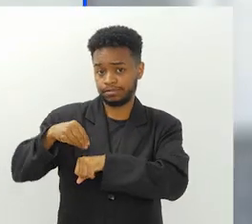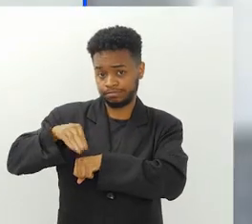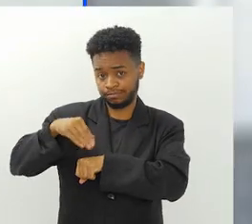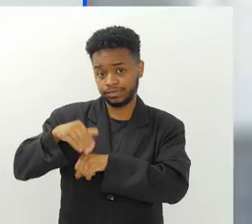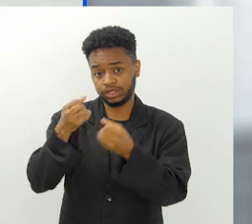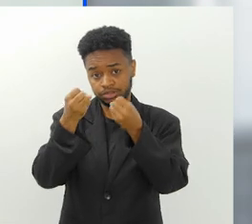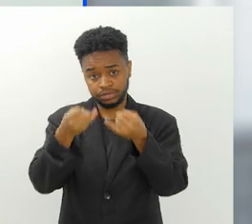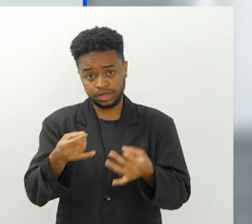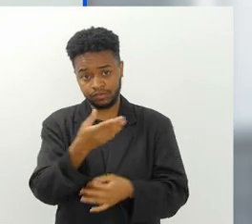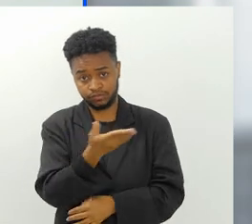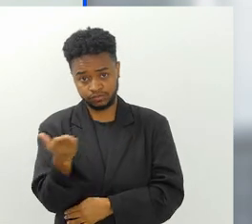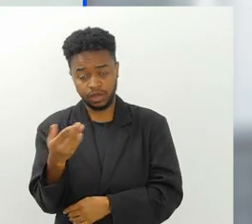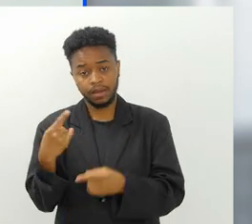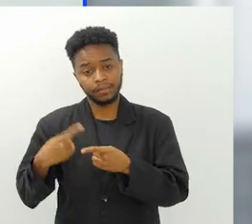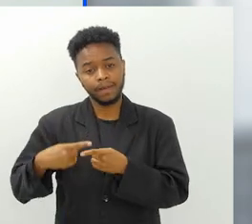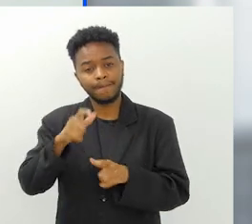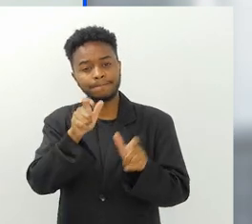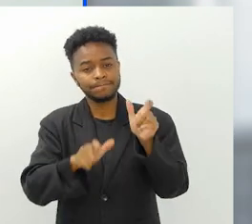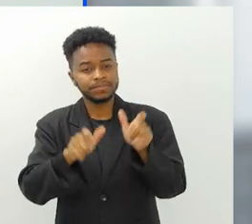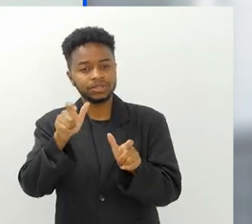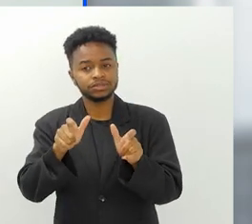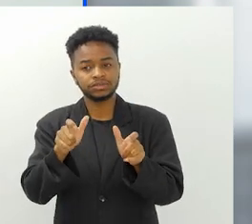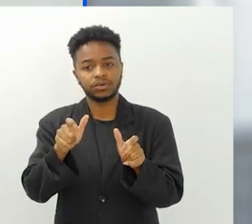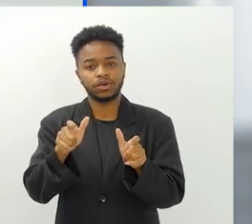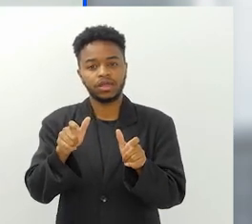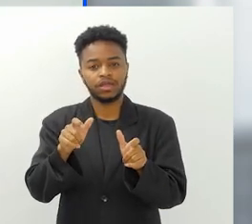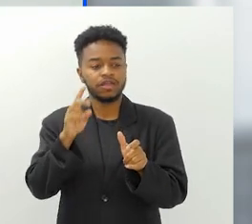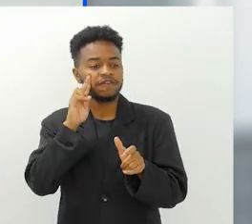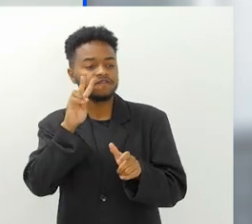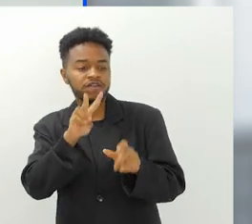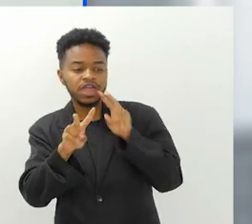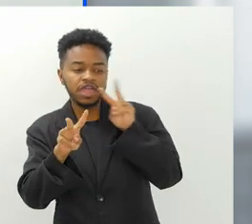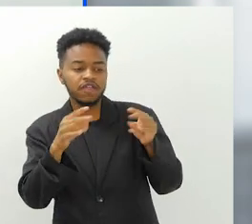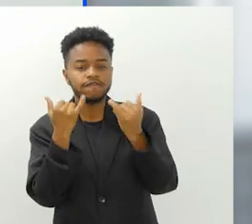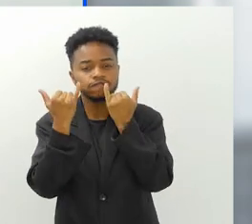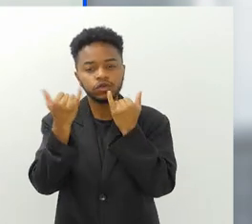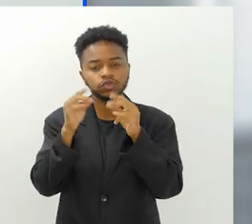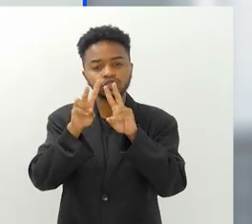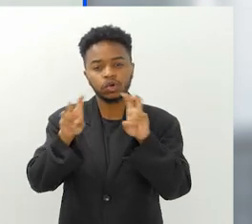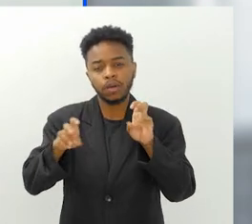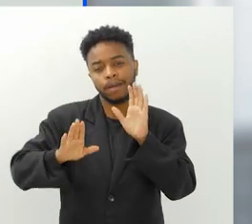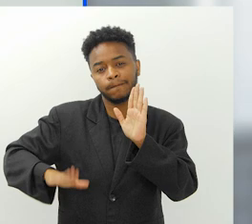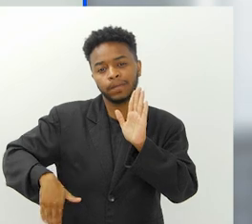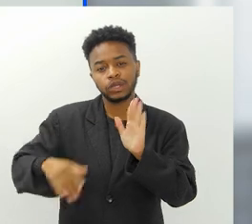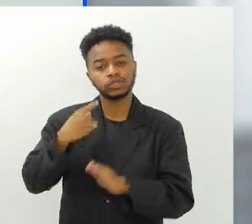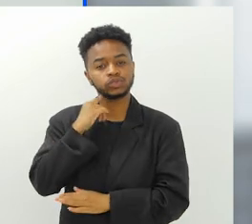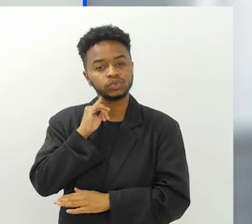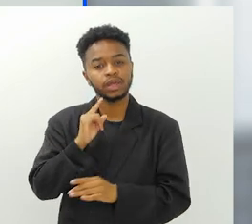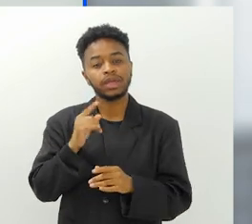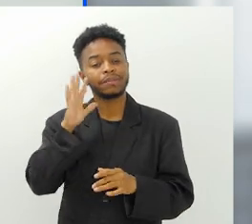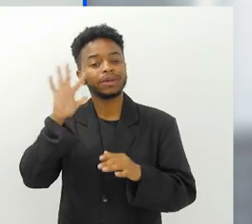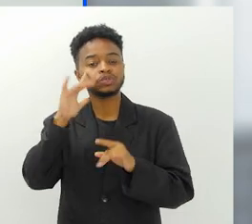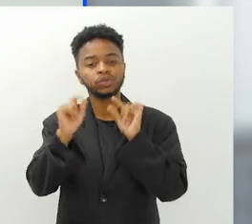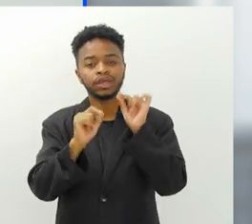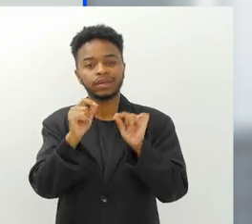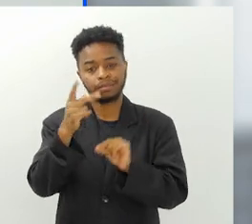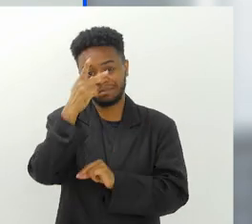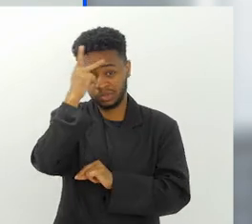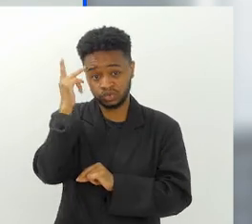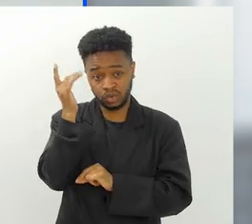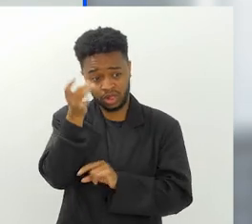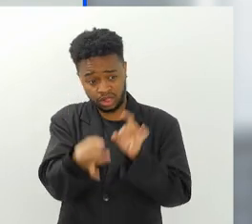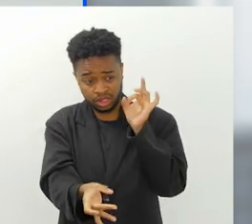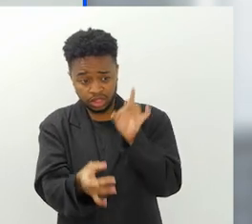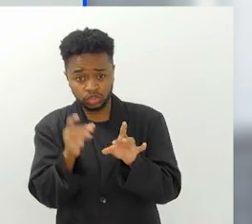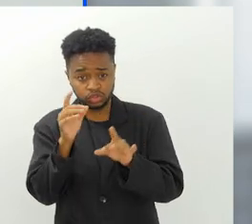também, de início. As pessoas tendem a ver dados sobre praias poluídas e definirem até que são os frequentadores da praia que